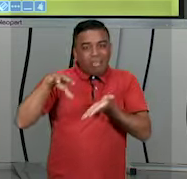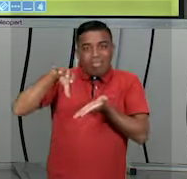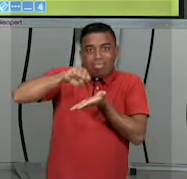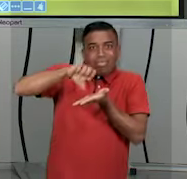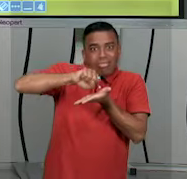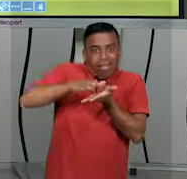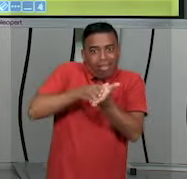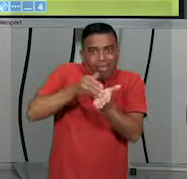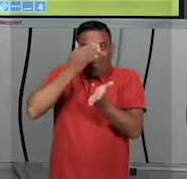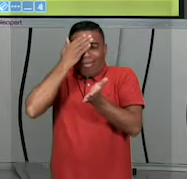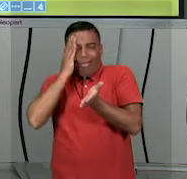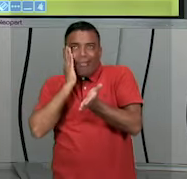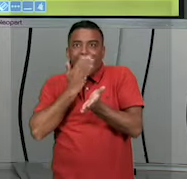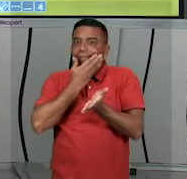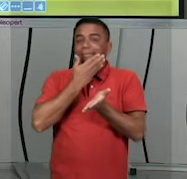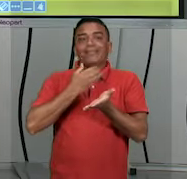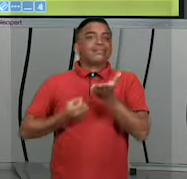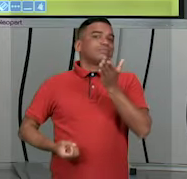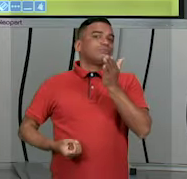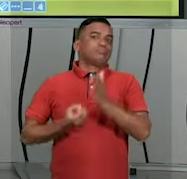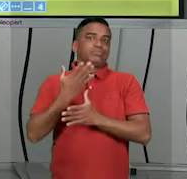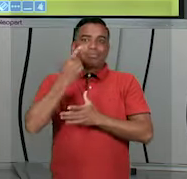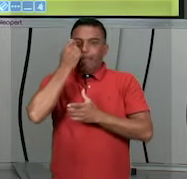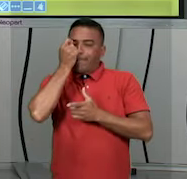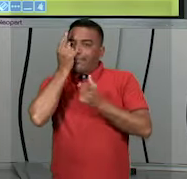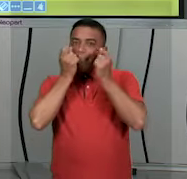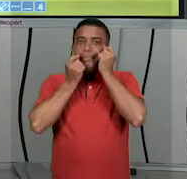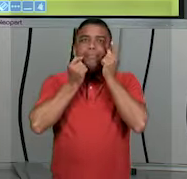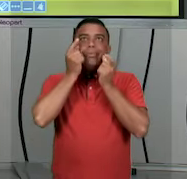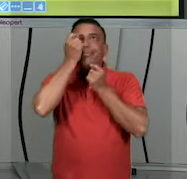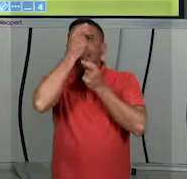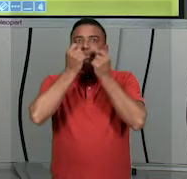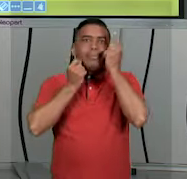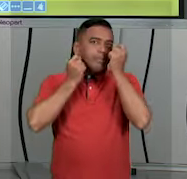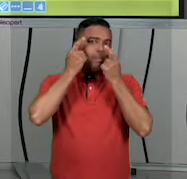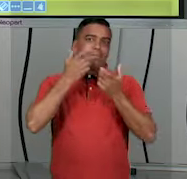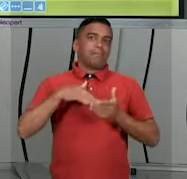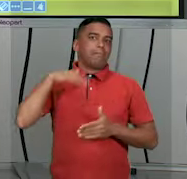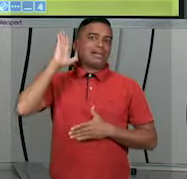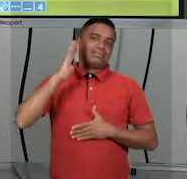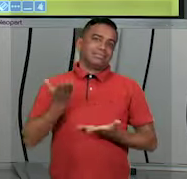surgir muita acne, vai dar espinha e você não quer isso.